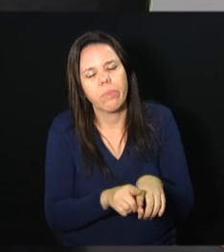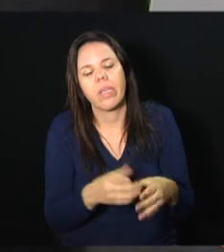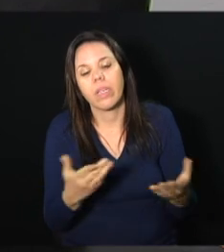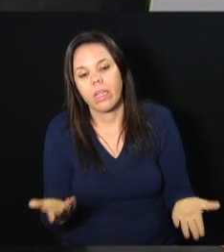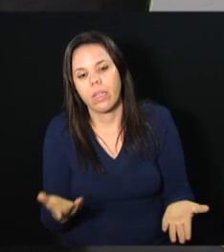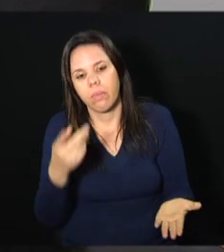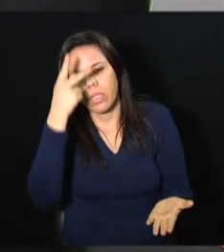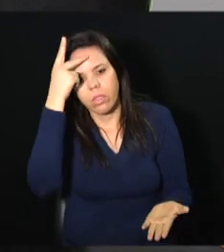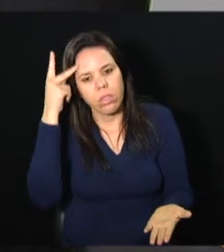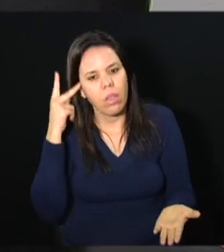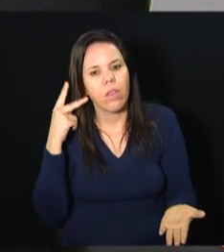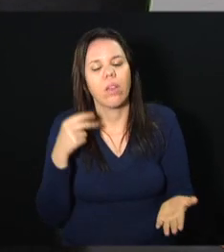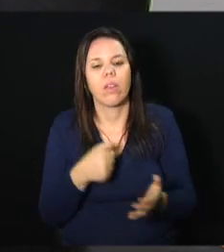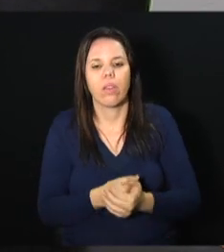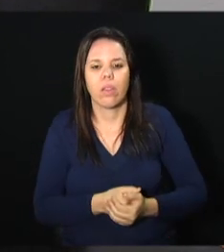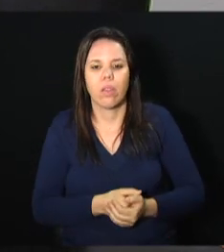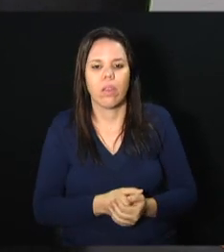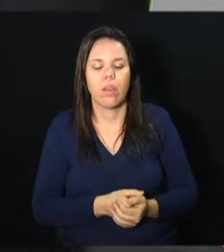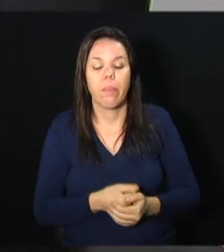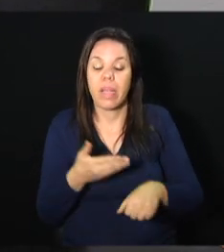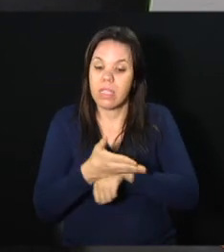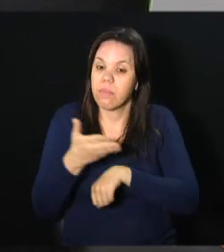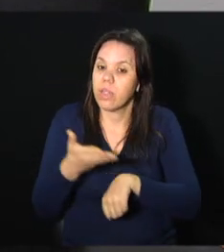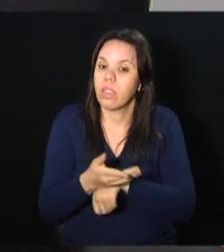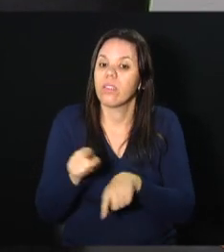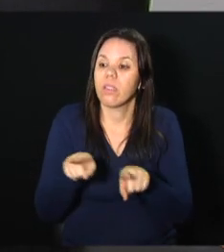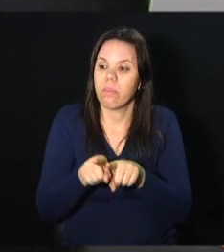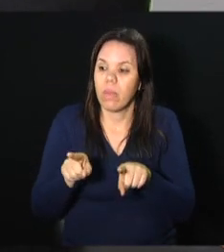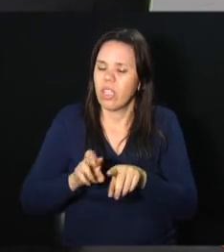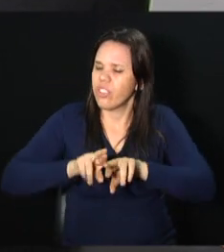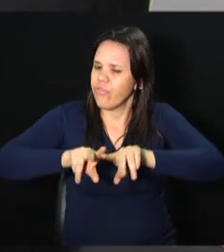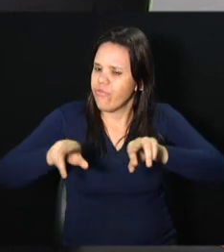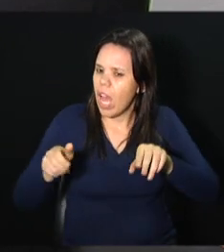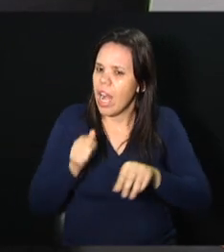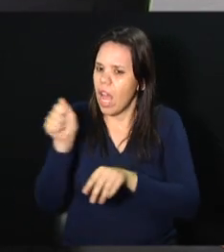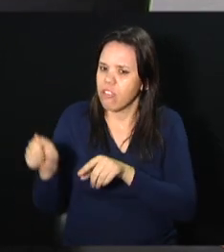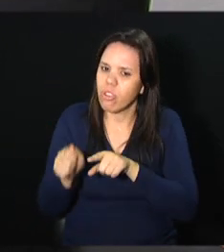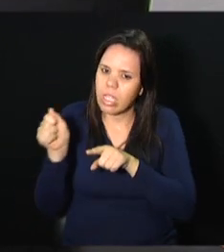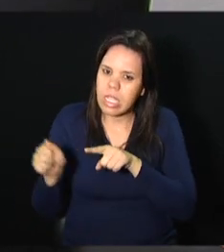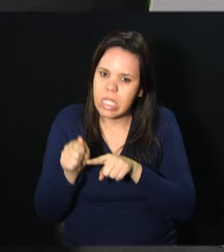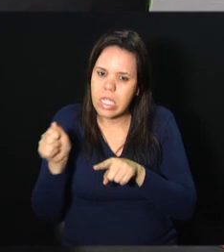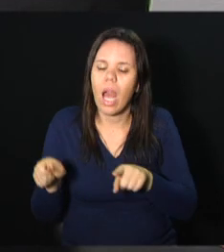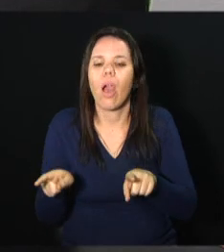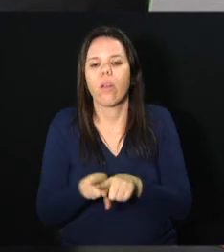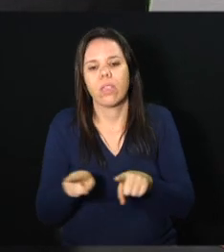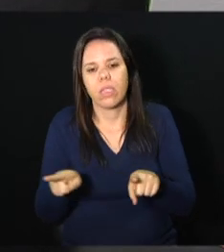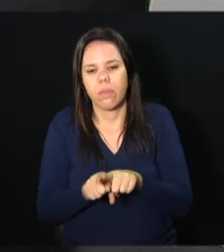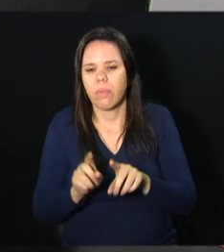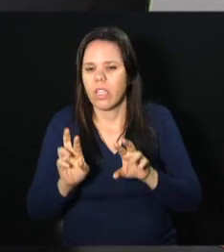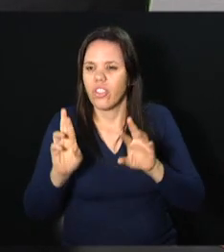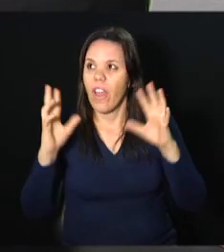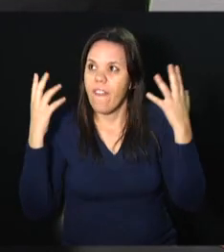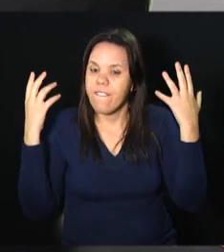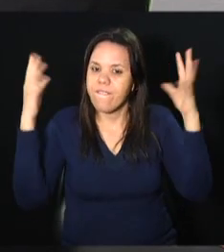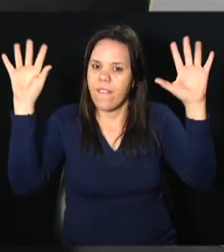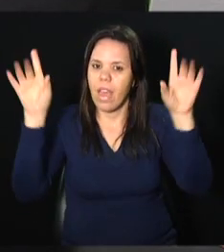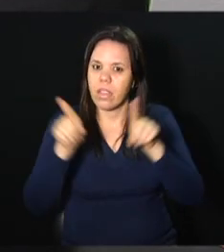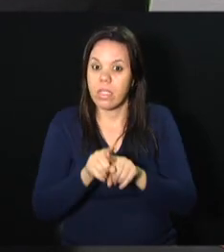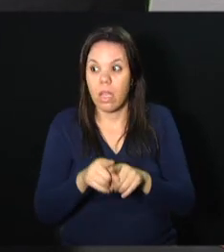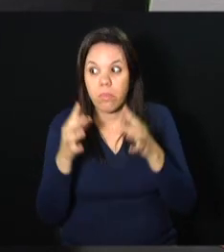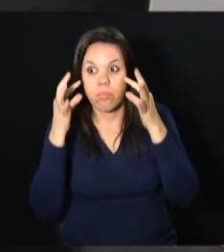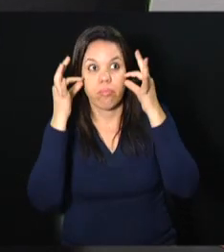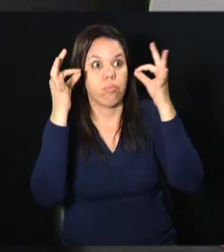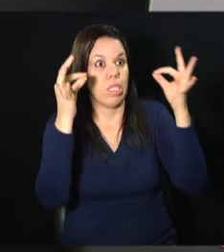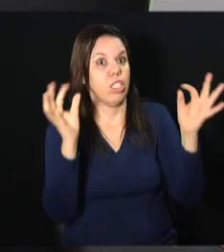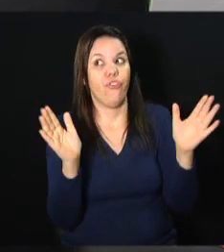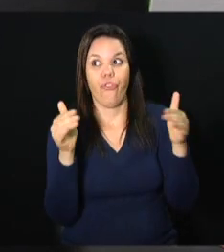participando de associações, participando de eventos. A gente sempre esteve antenado